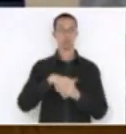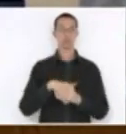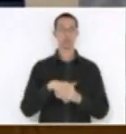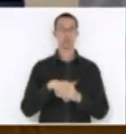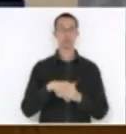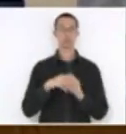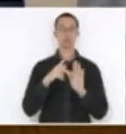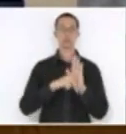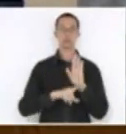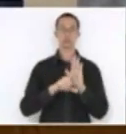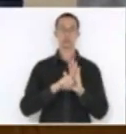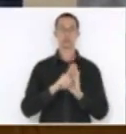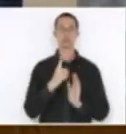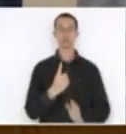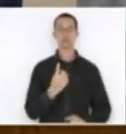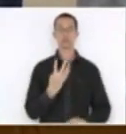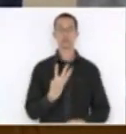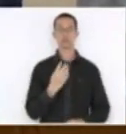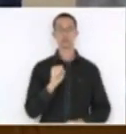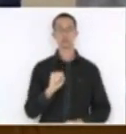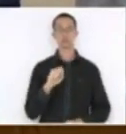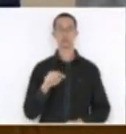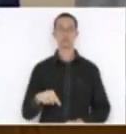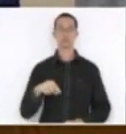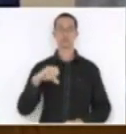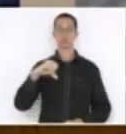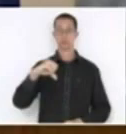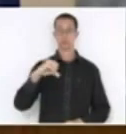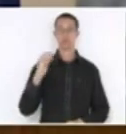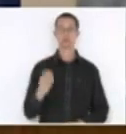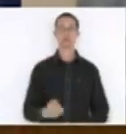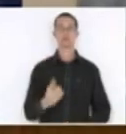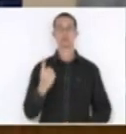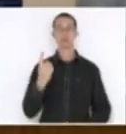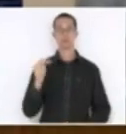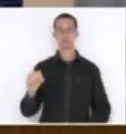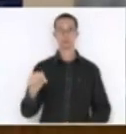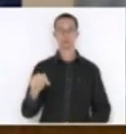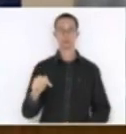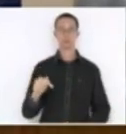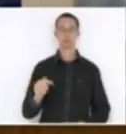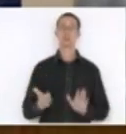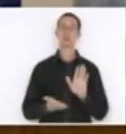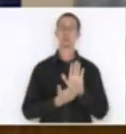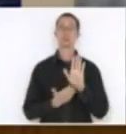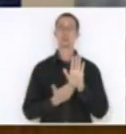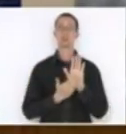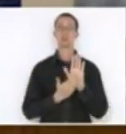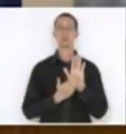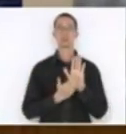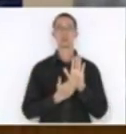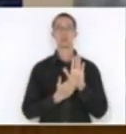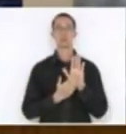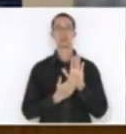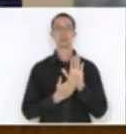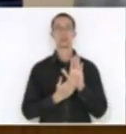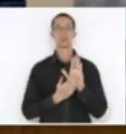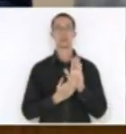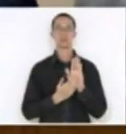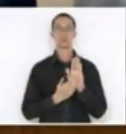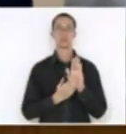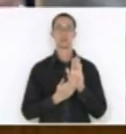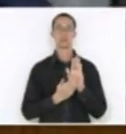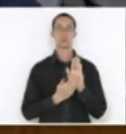148.9 2017, com suas propostas de emendas